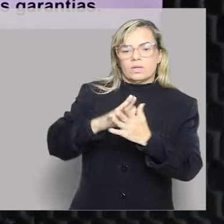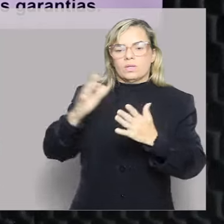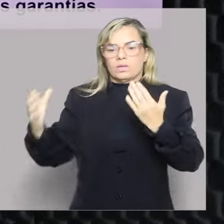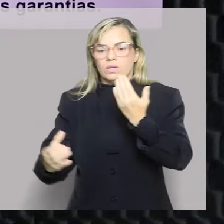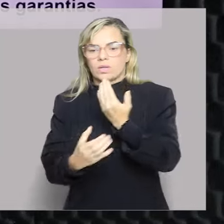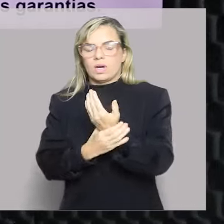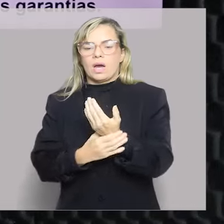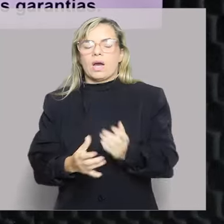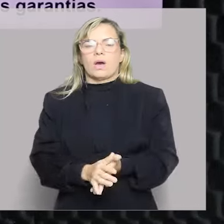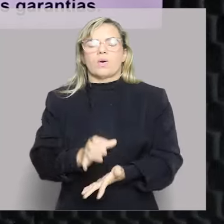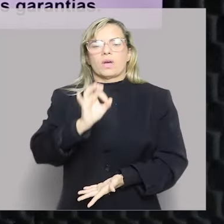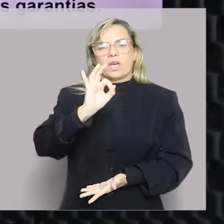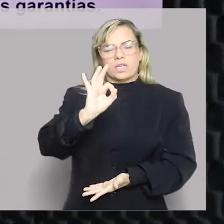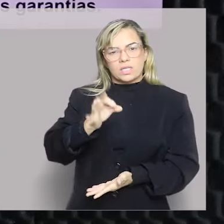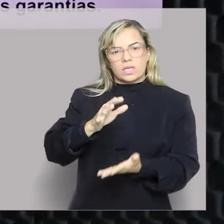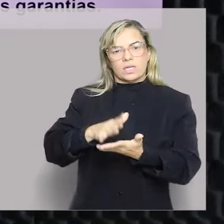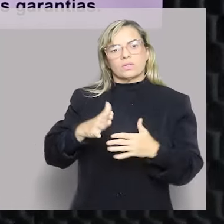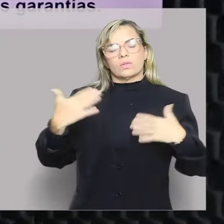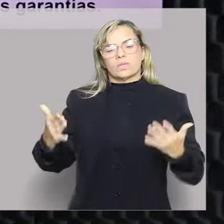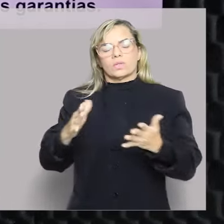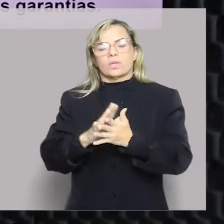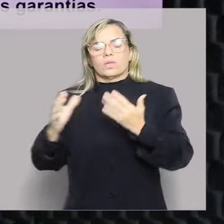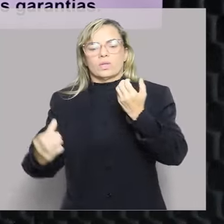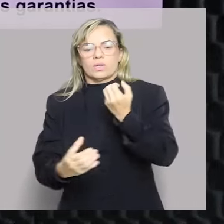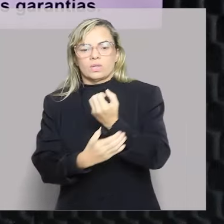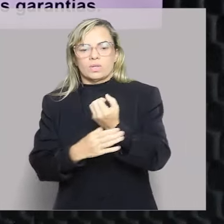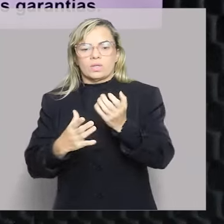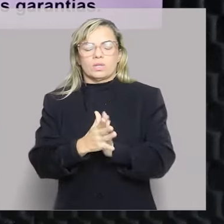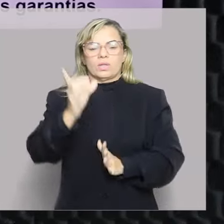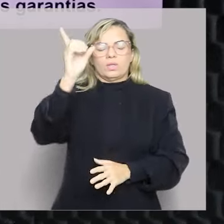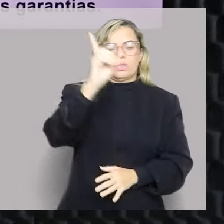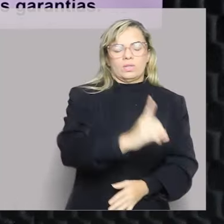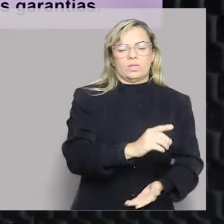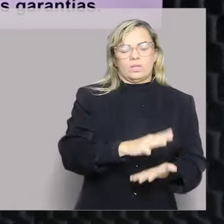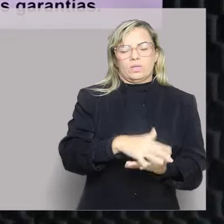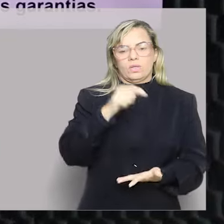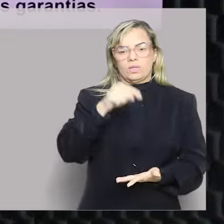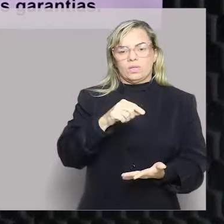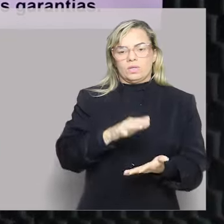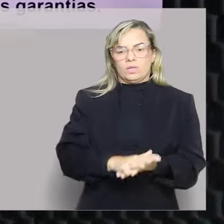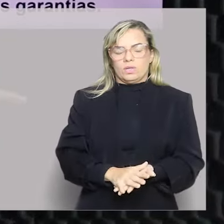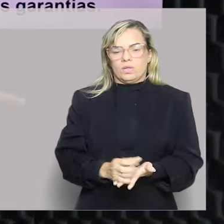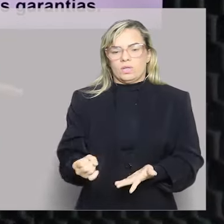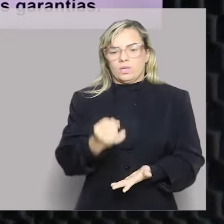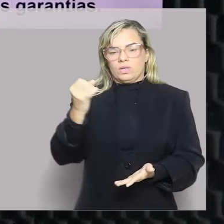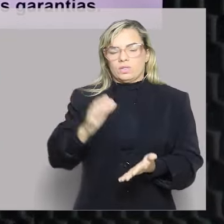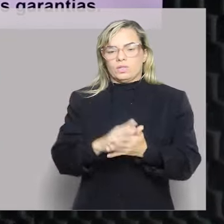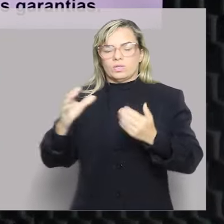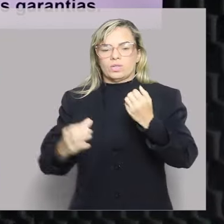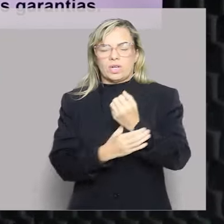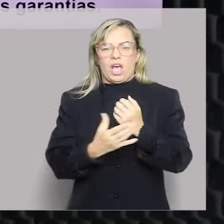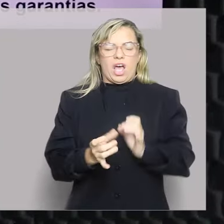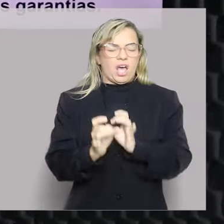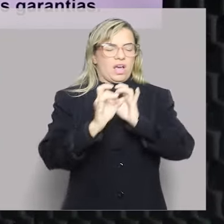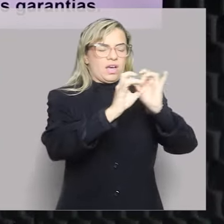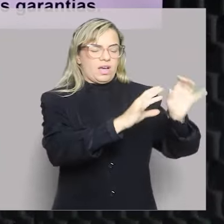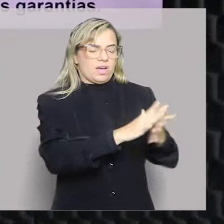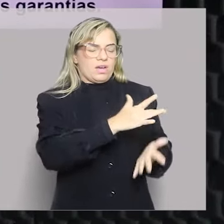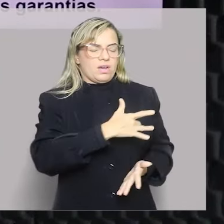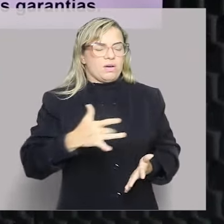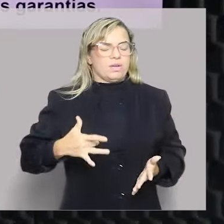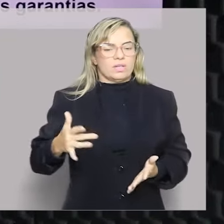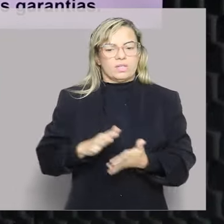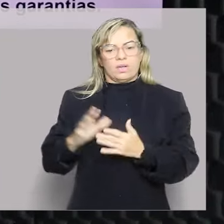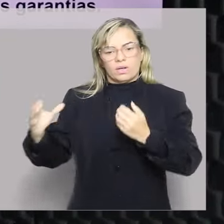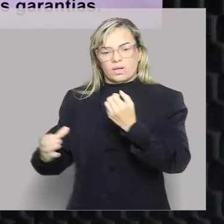efetividade dos direitos fundamentais. Se o direito à saúde é negado, eu posso entrar com o mandato de segurança. Se o meu direito à liberdade é